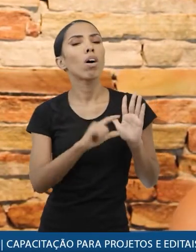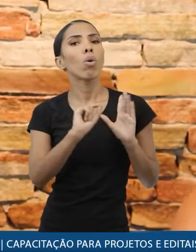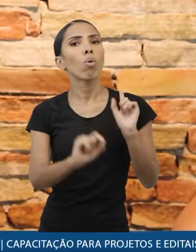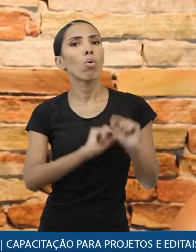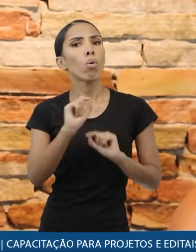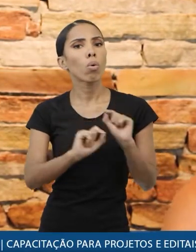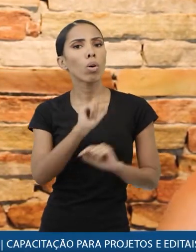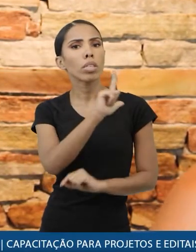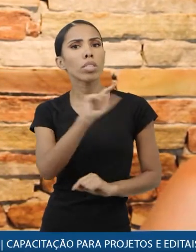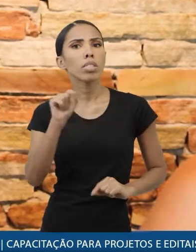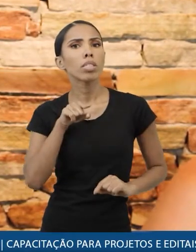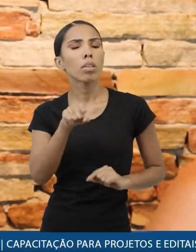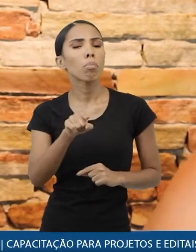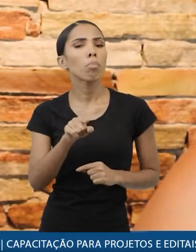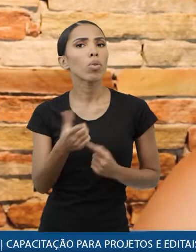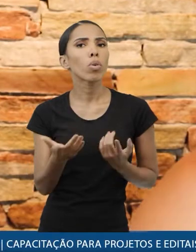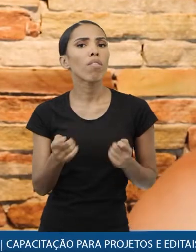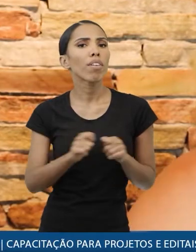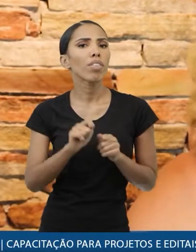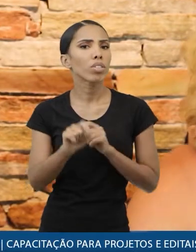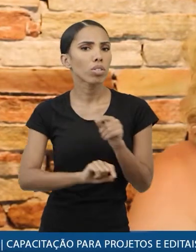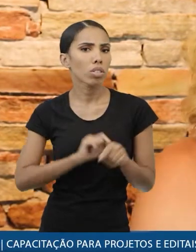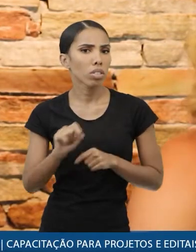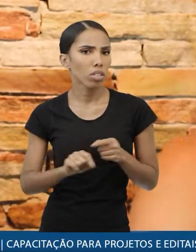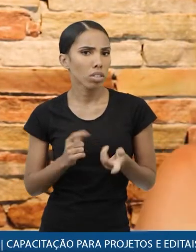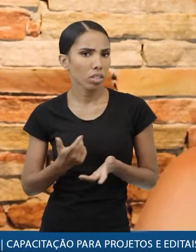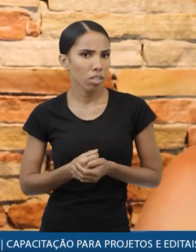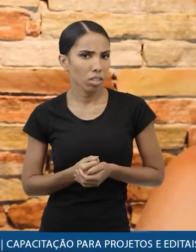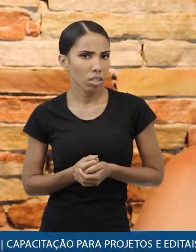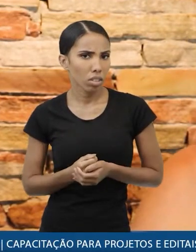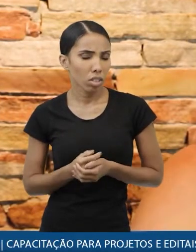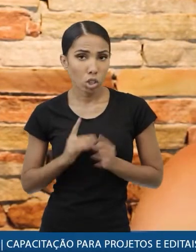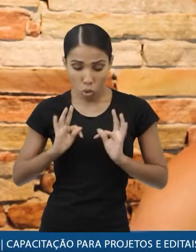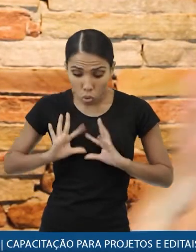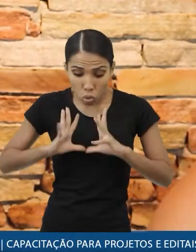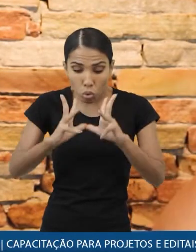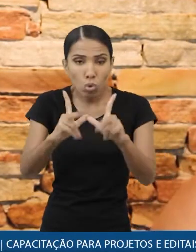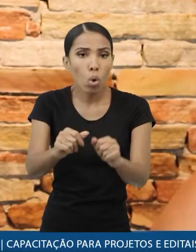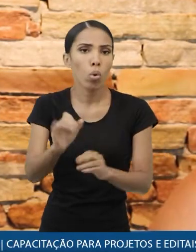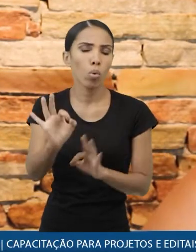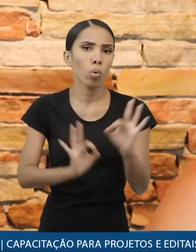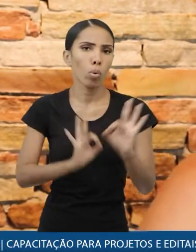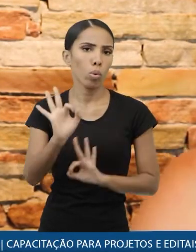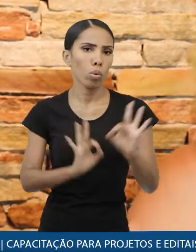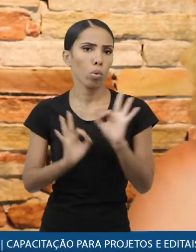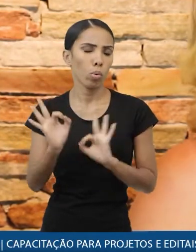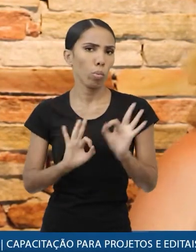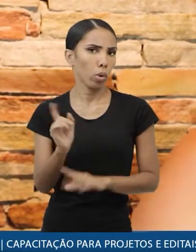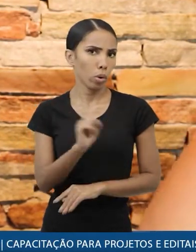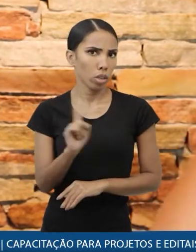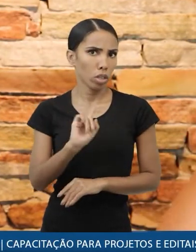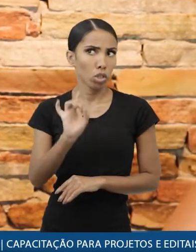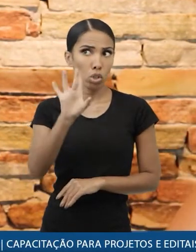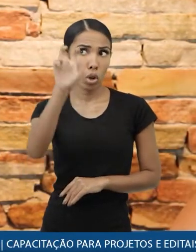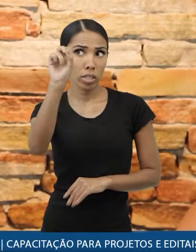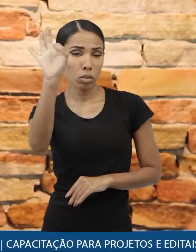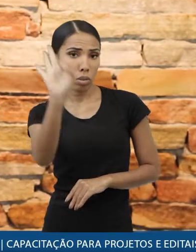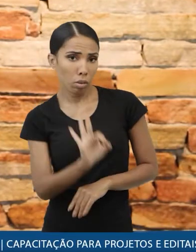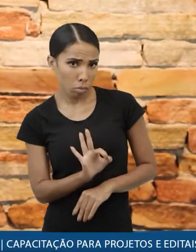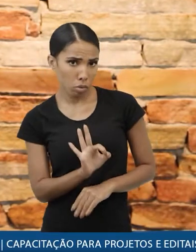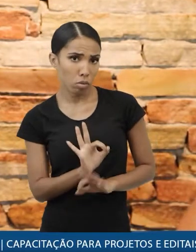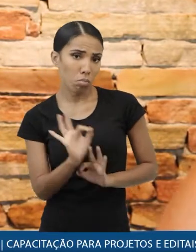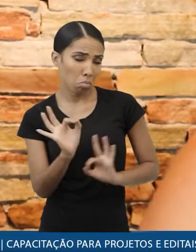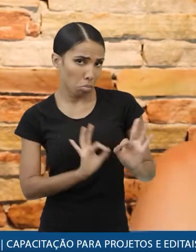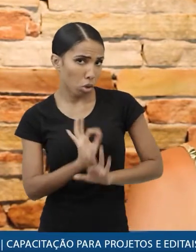vai fazer com aqueles 100 mil que naturalmente você não vai entregar todo o projeto você vai entregar 50%